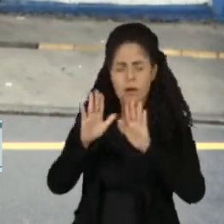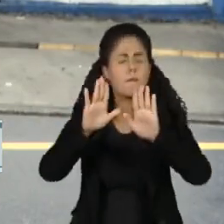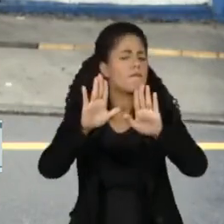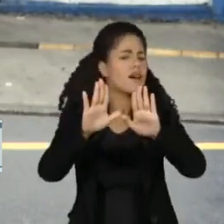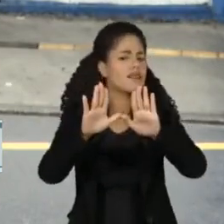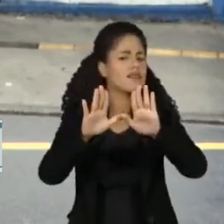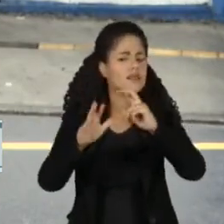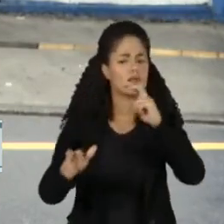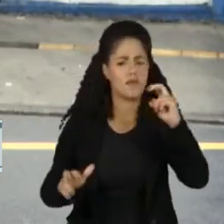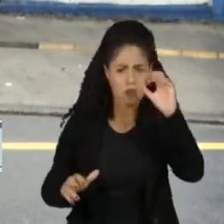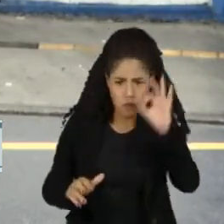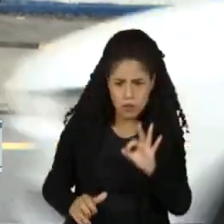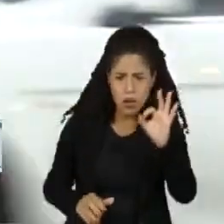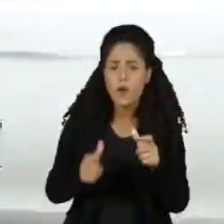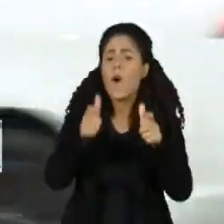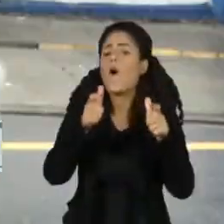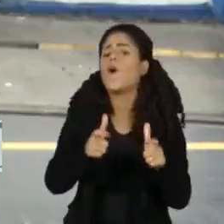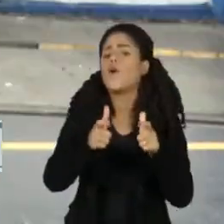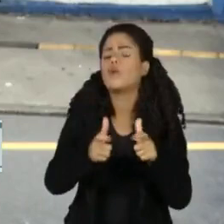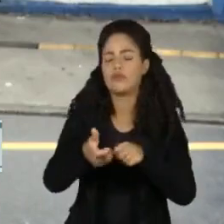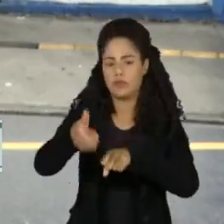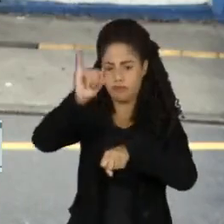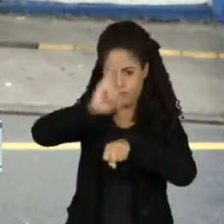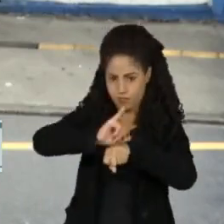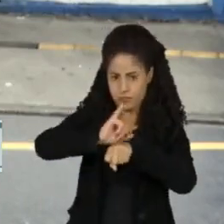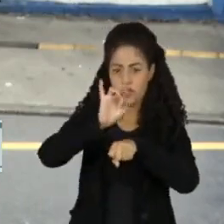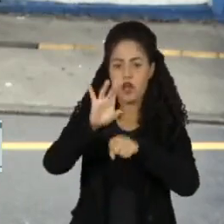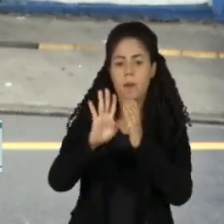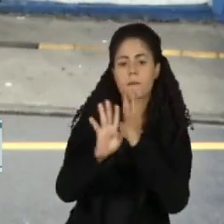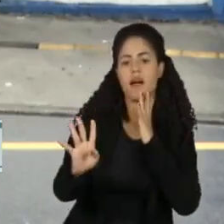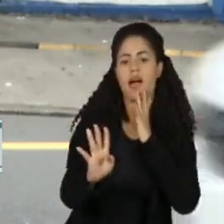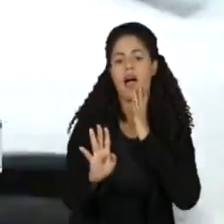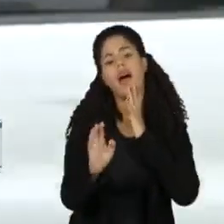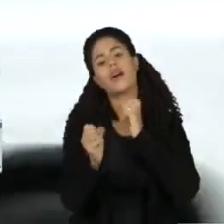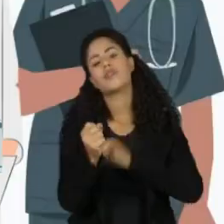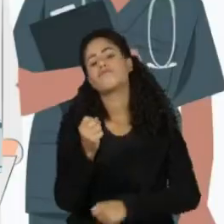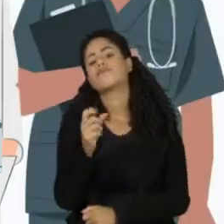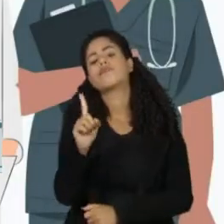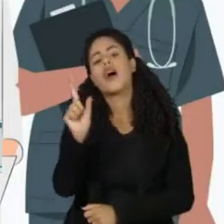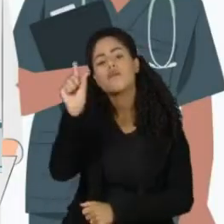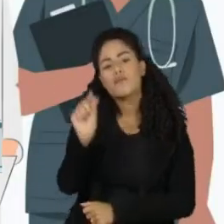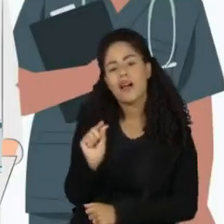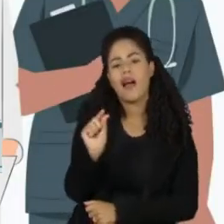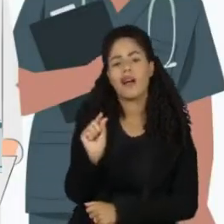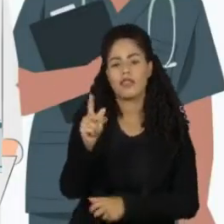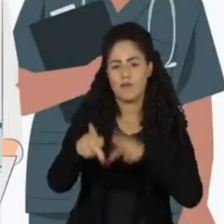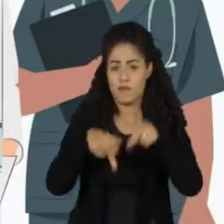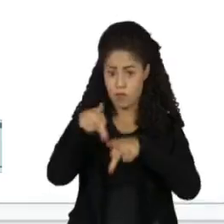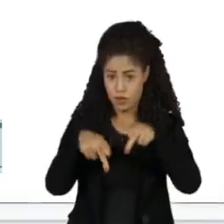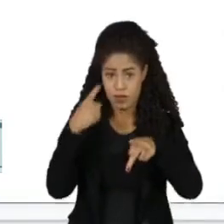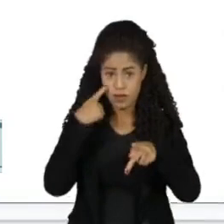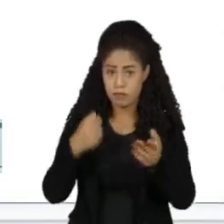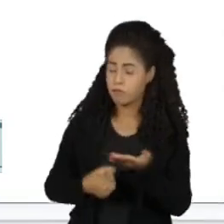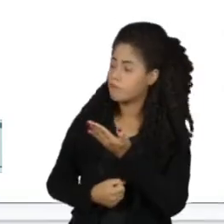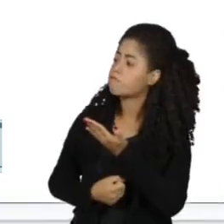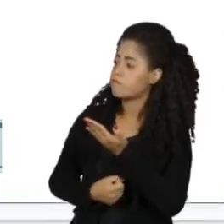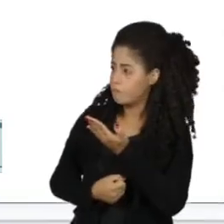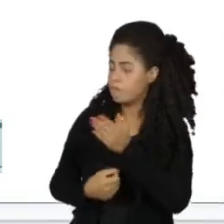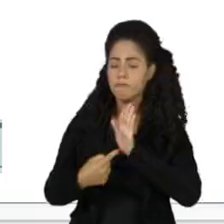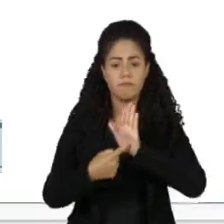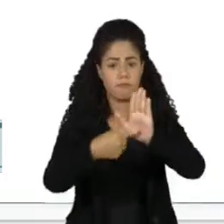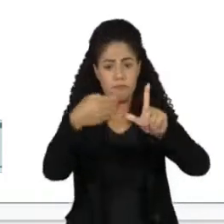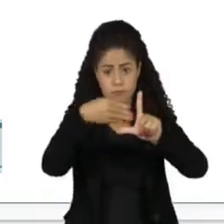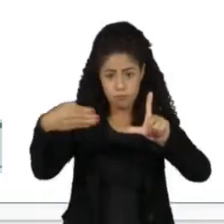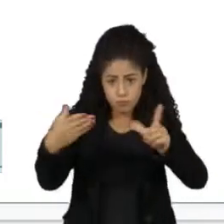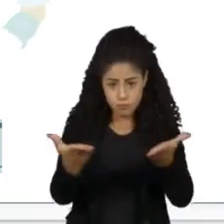mais da metade se concentra nas capitais, atendendo apenas a um quarto da população. Os números são da Demografia Médica, plataforma